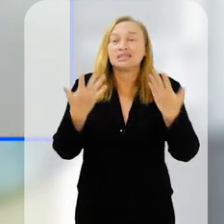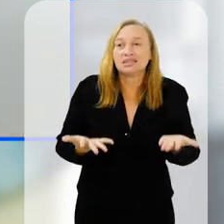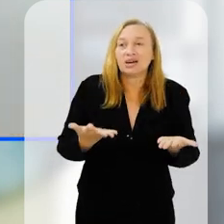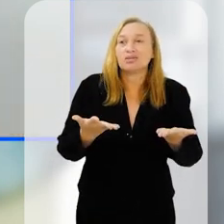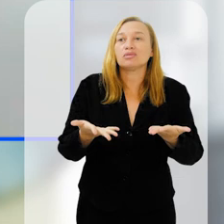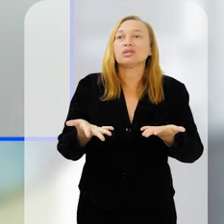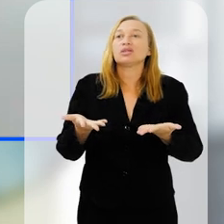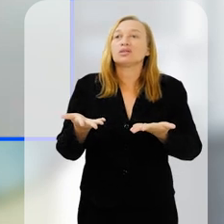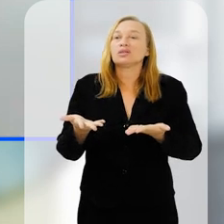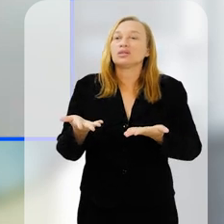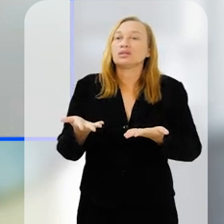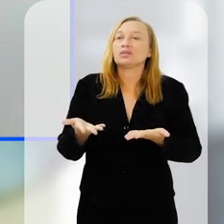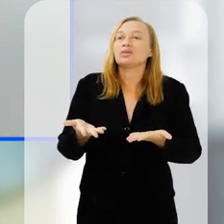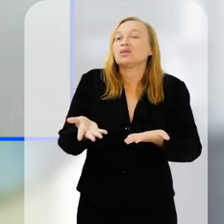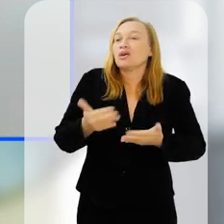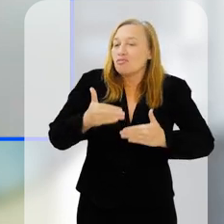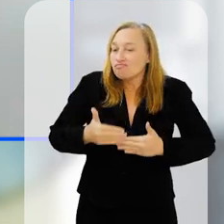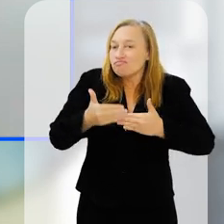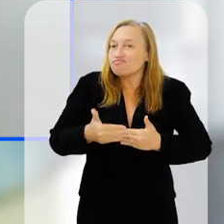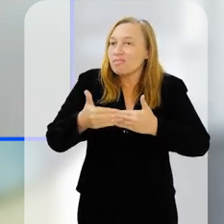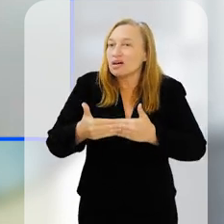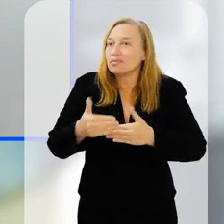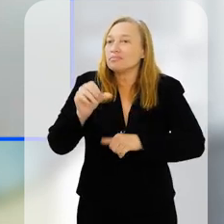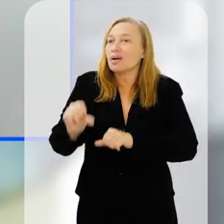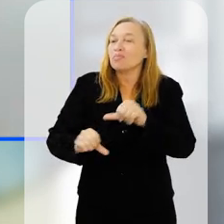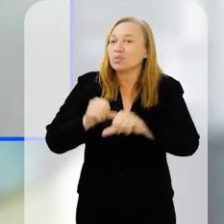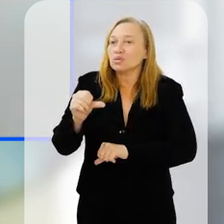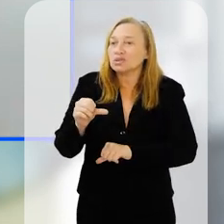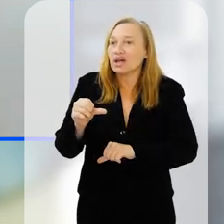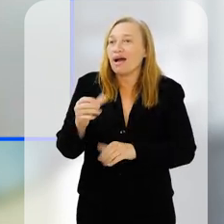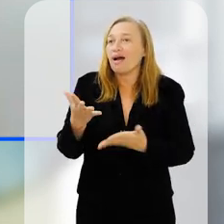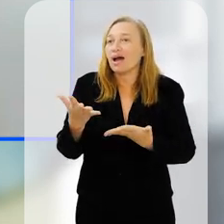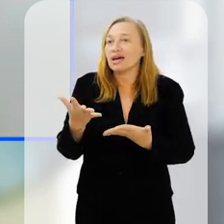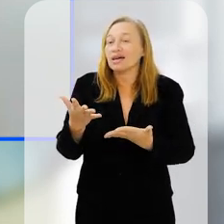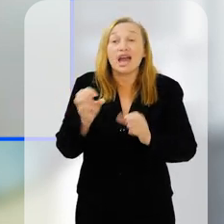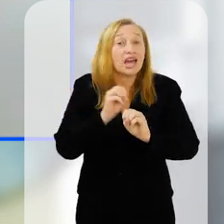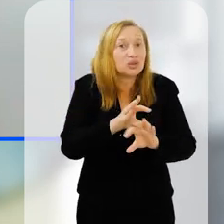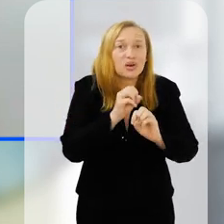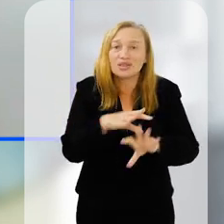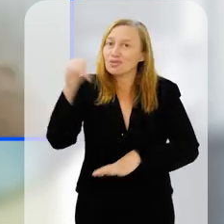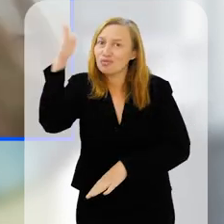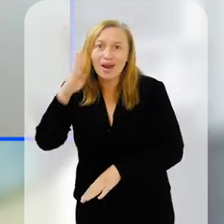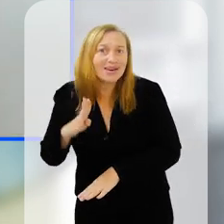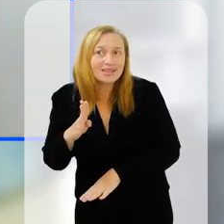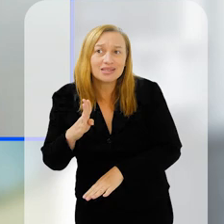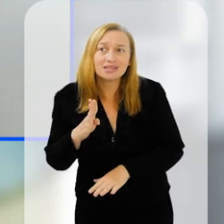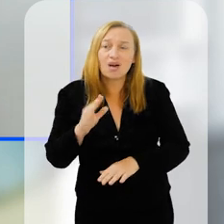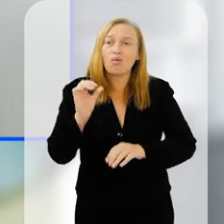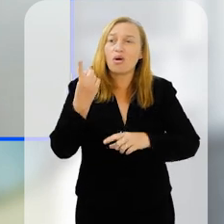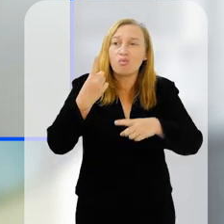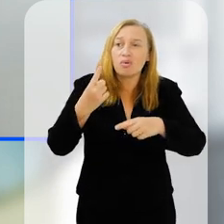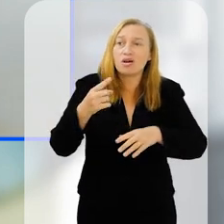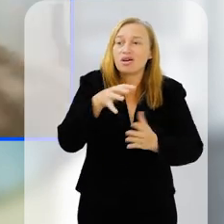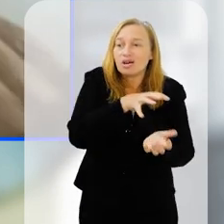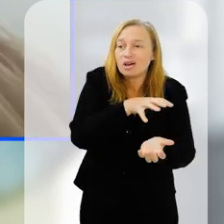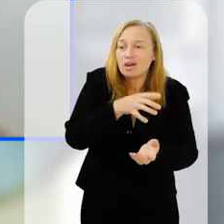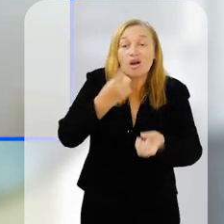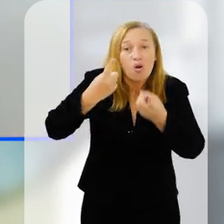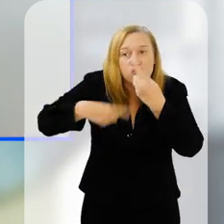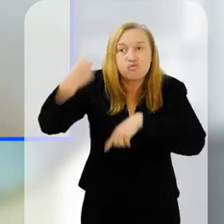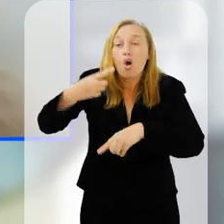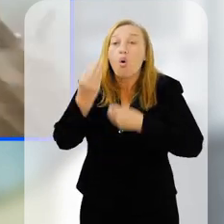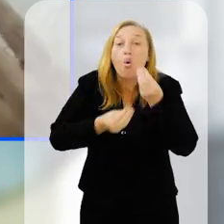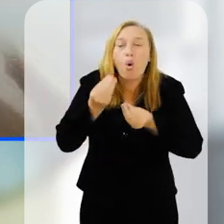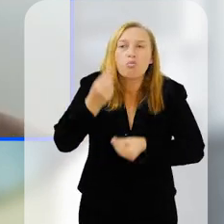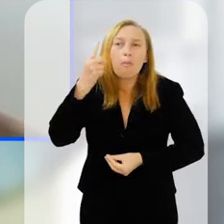crianças que estão participando, e é um passo para a gente mudar a educação no Brasil, é realmente uma revolução